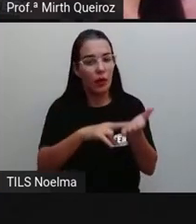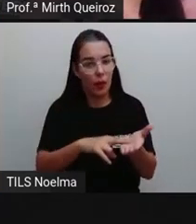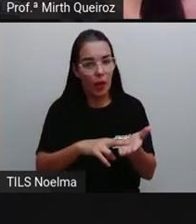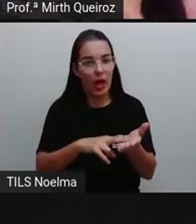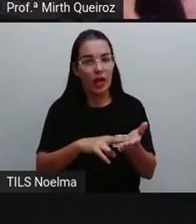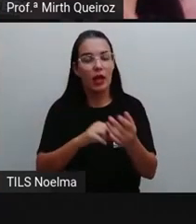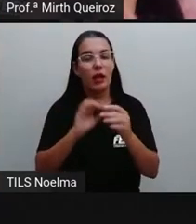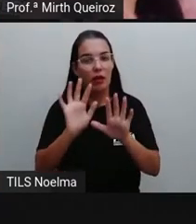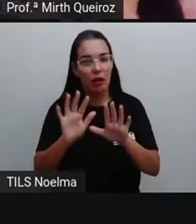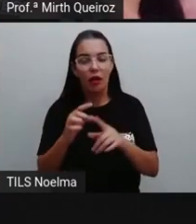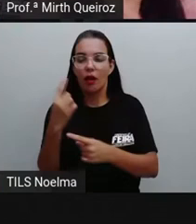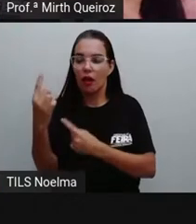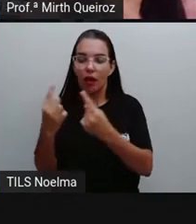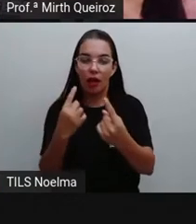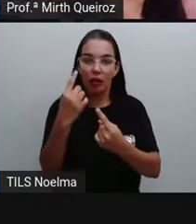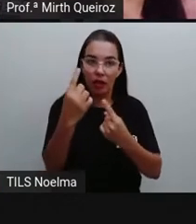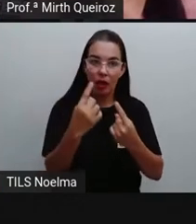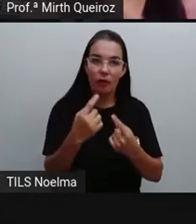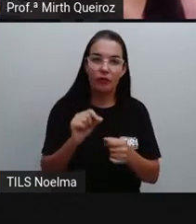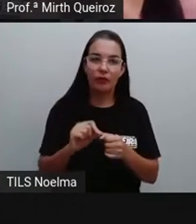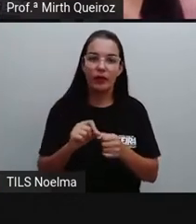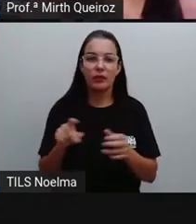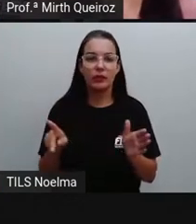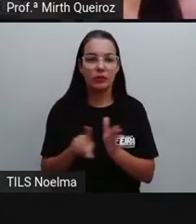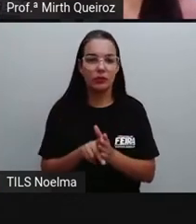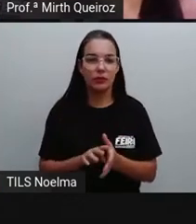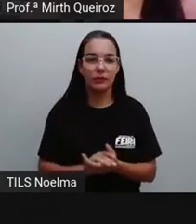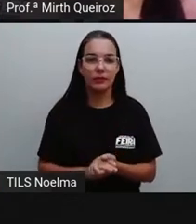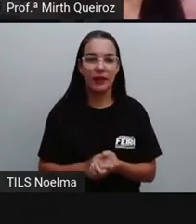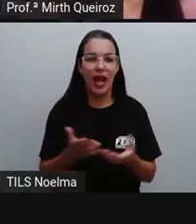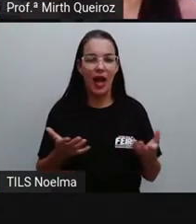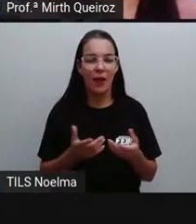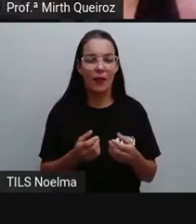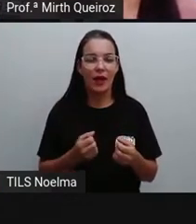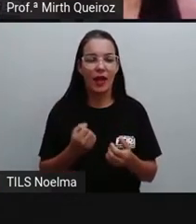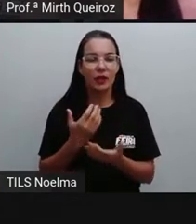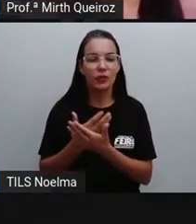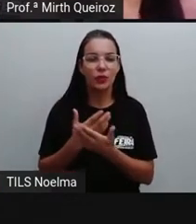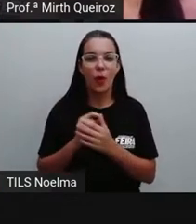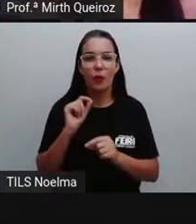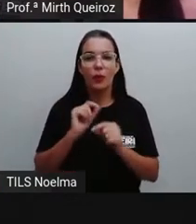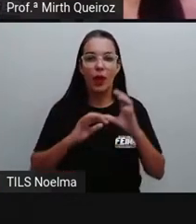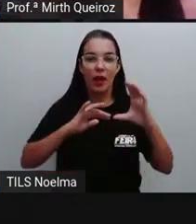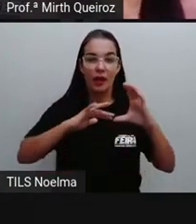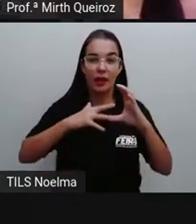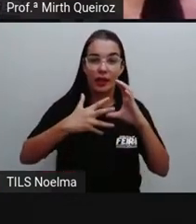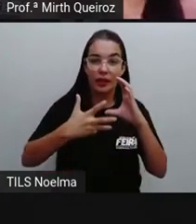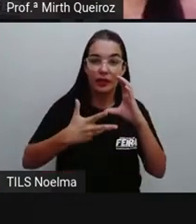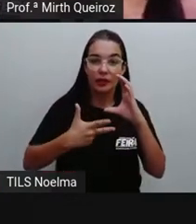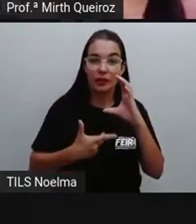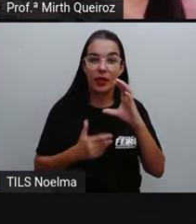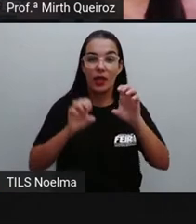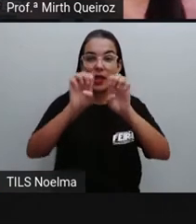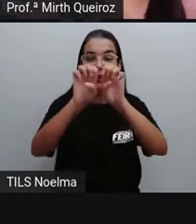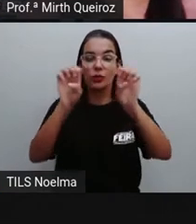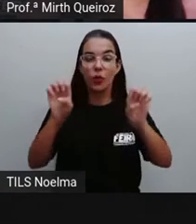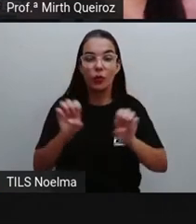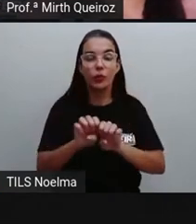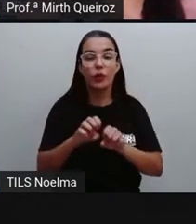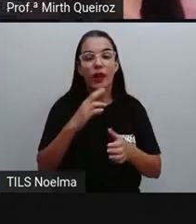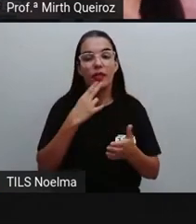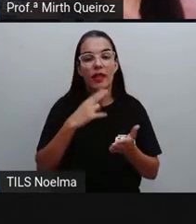de acordo com a função que desempenham. E agora nós vamos estudar um pouquinho sobre as características e